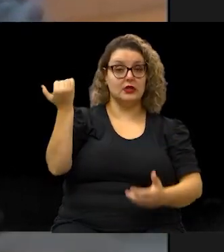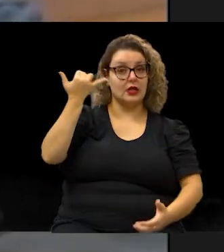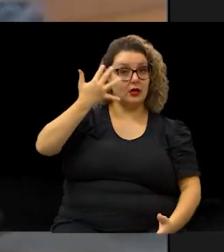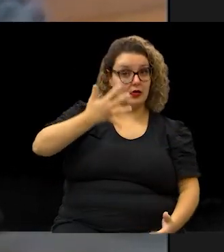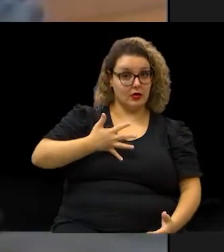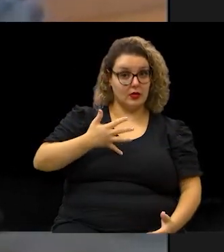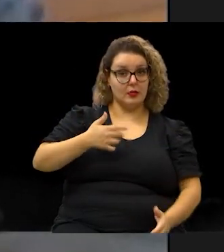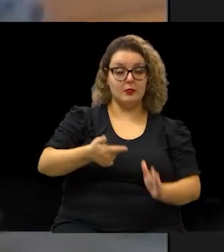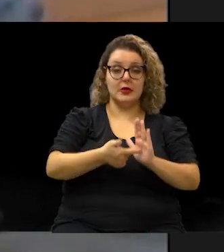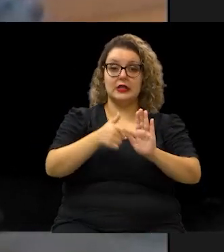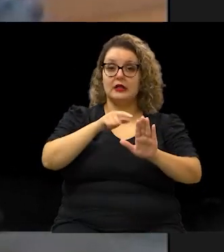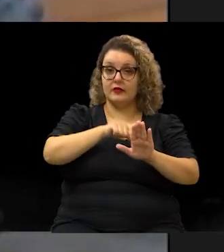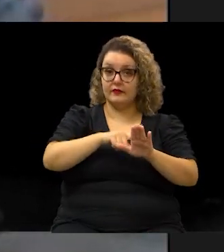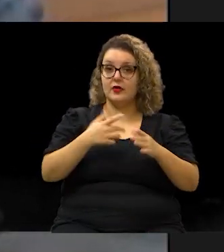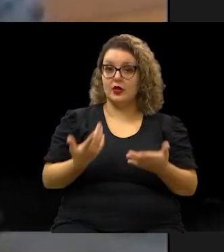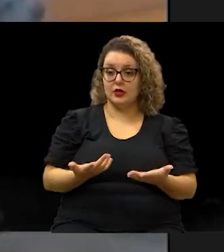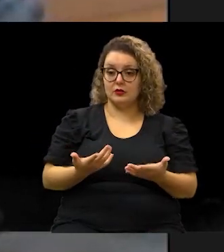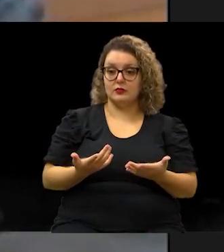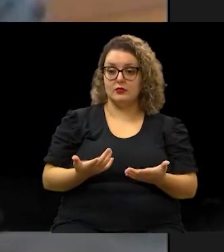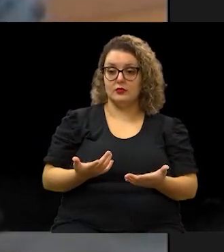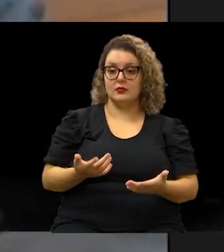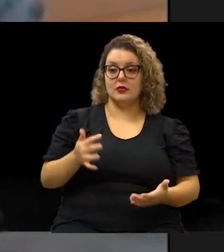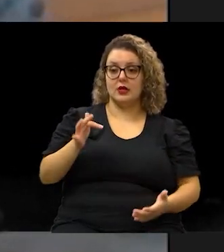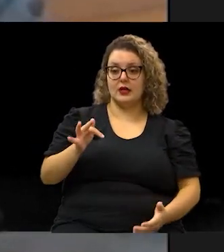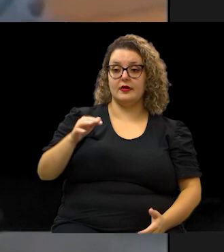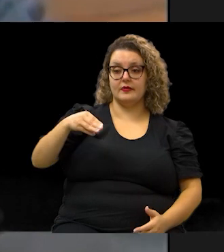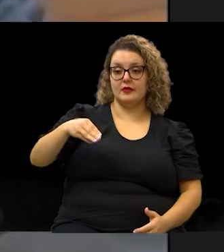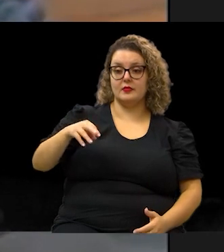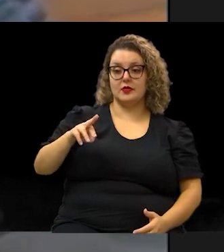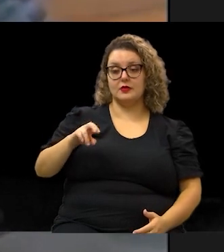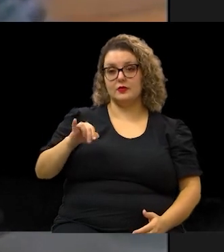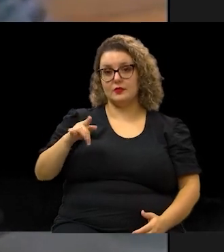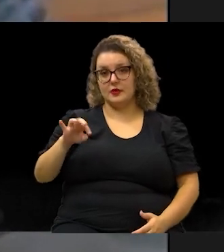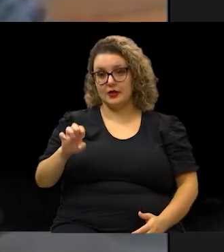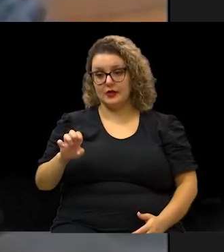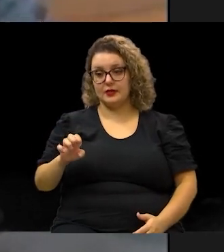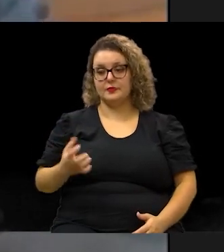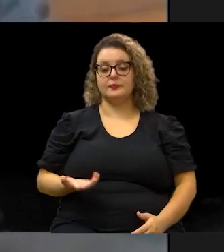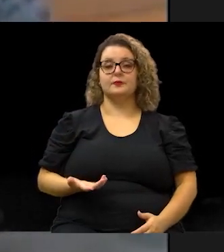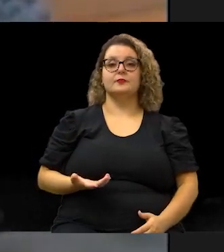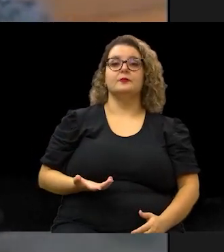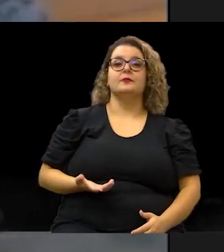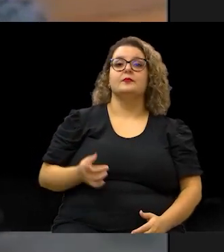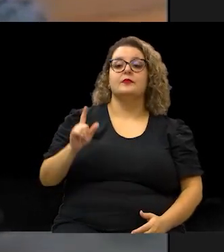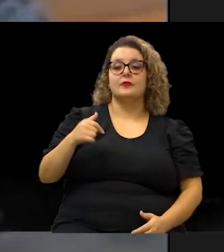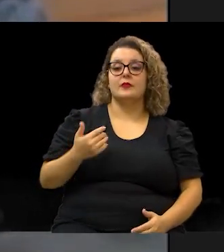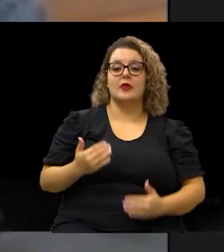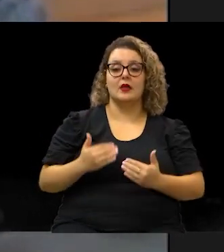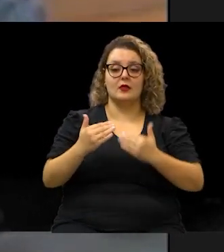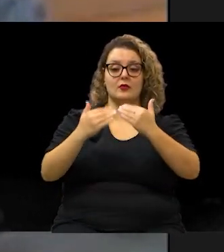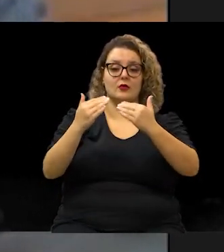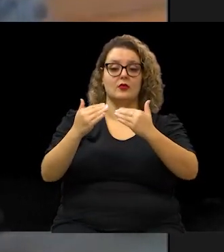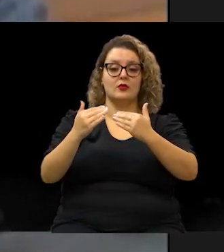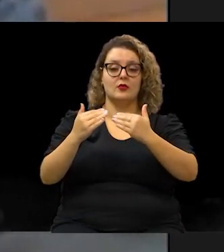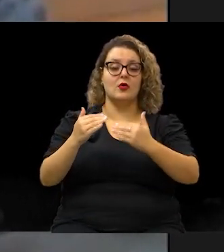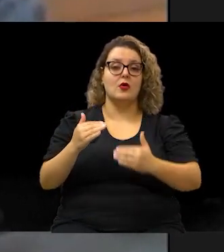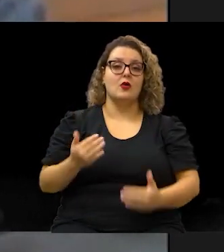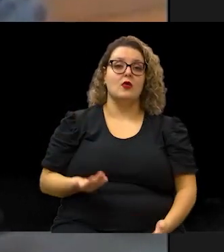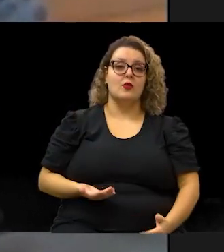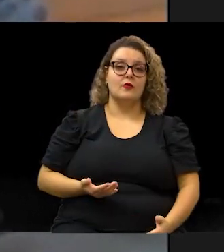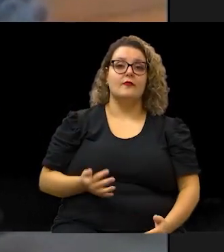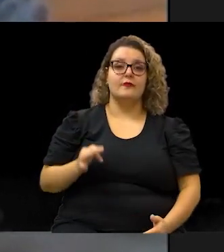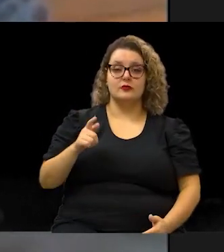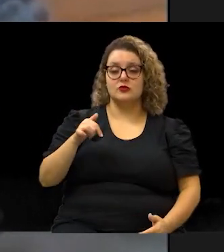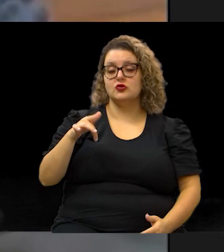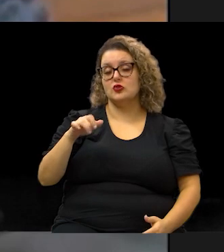metafórica é a FMRI, que é a ressonância magnética funcional. Então, André, eu acho que o importante